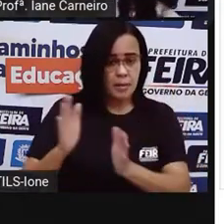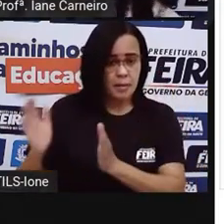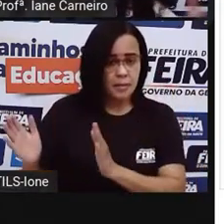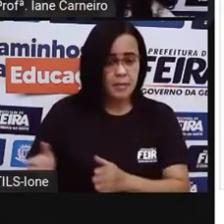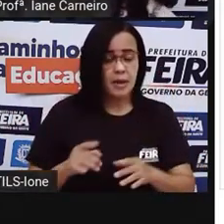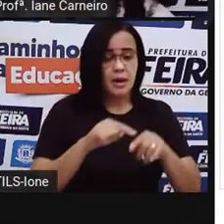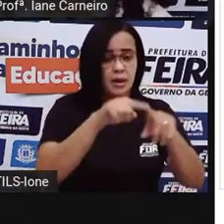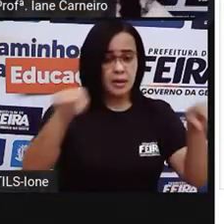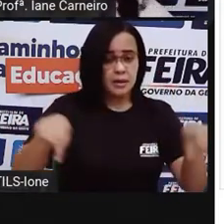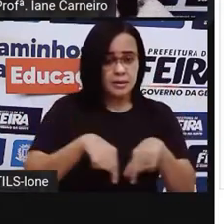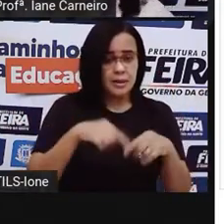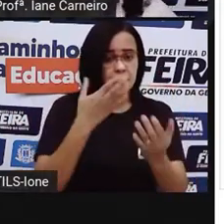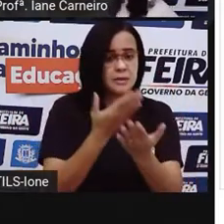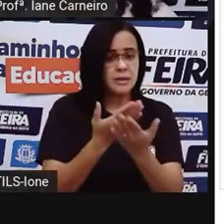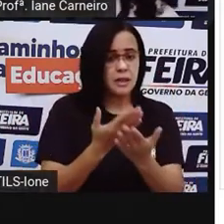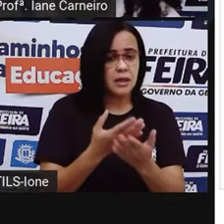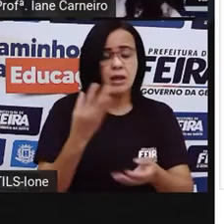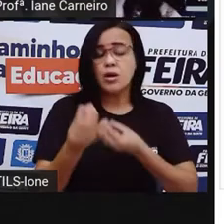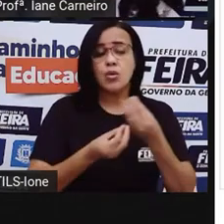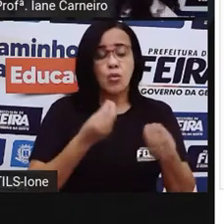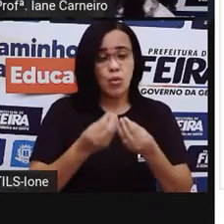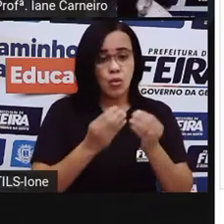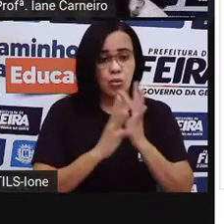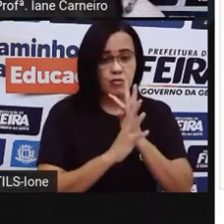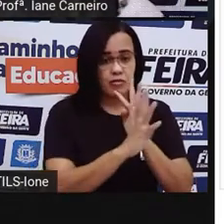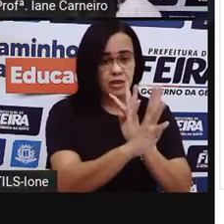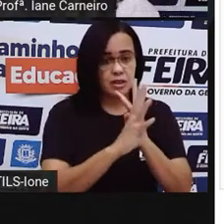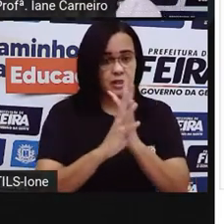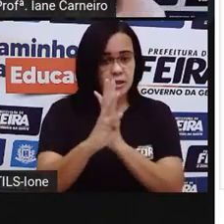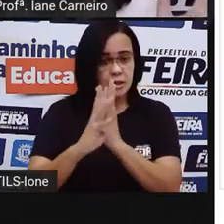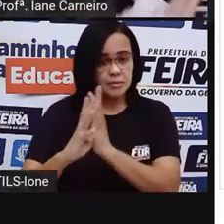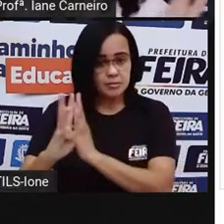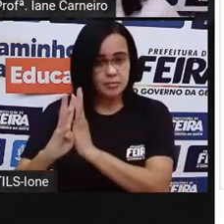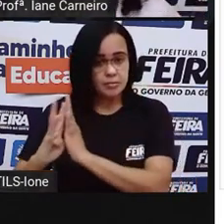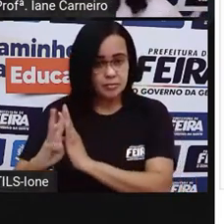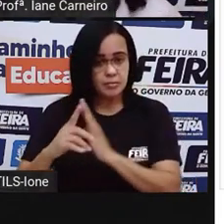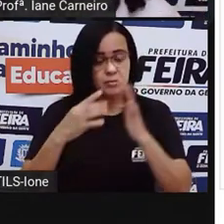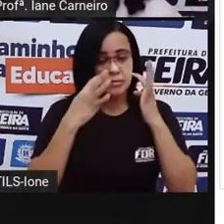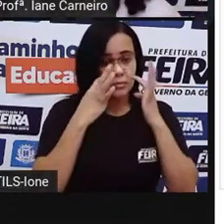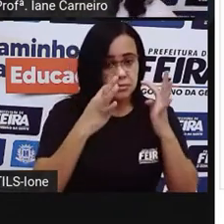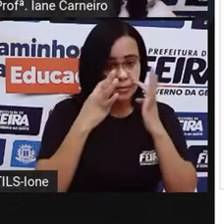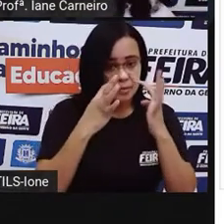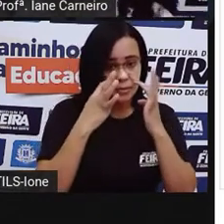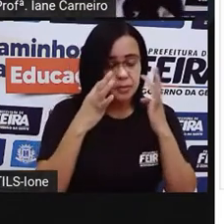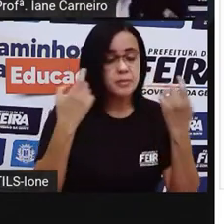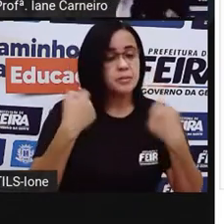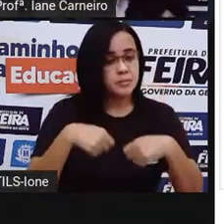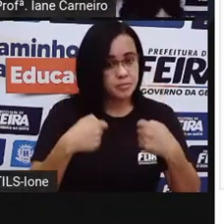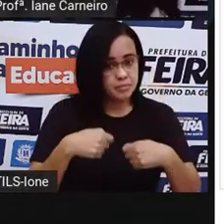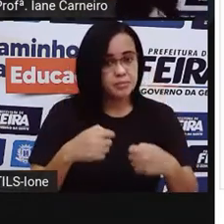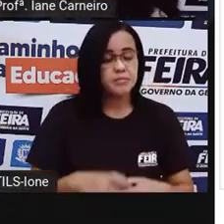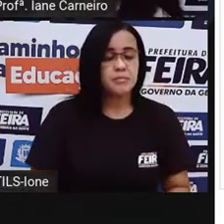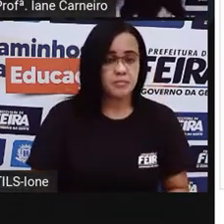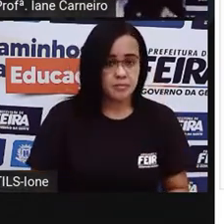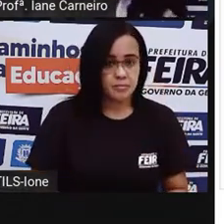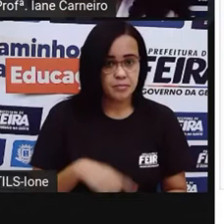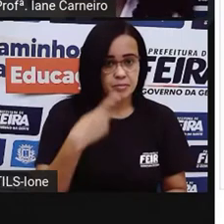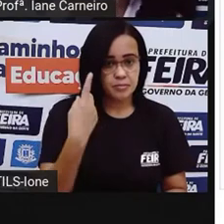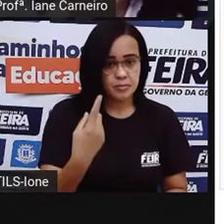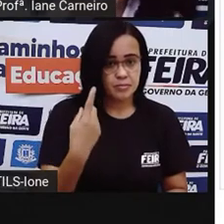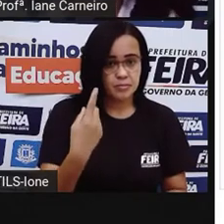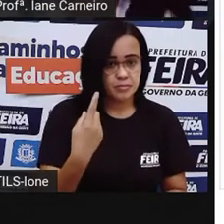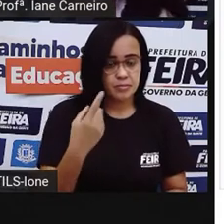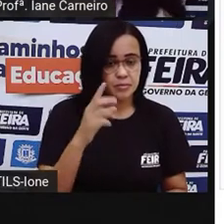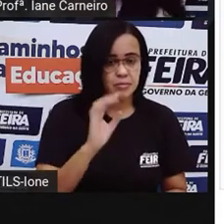Algumas representações de como essas cadeiras, né? A gente observa em diversas salas de aula, né? Então, a gente vê, a gente